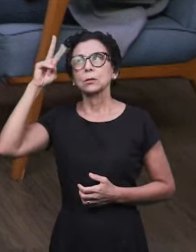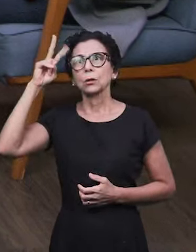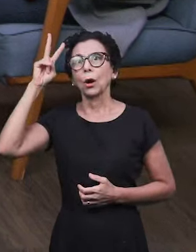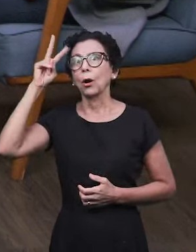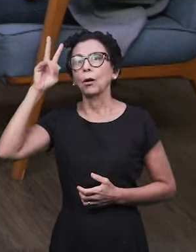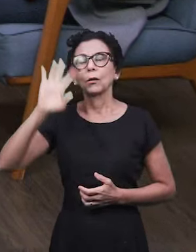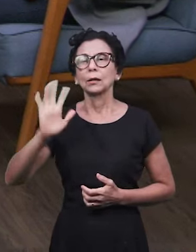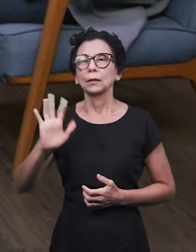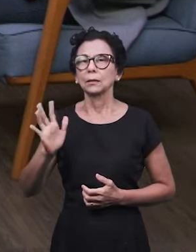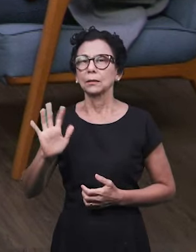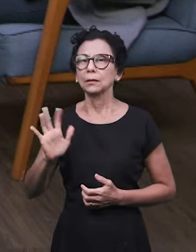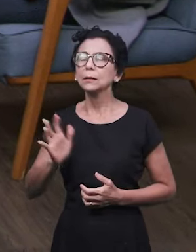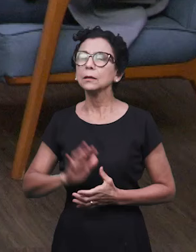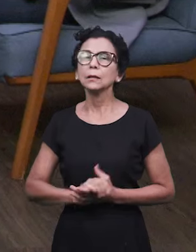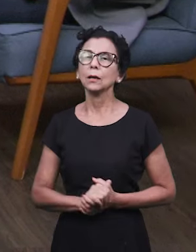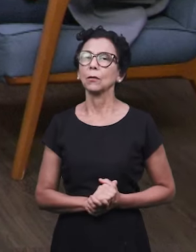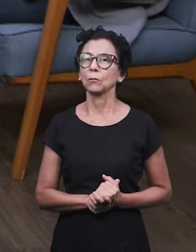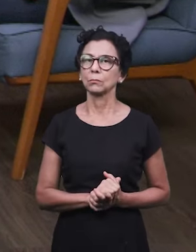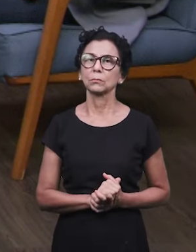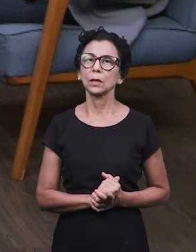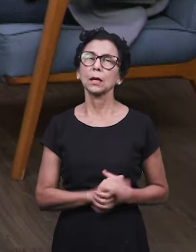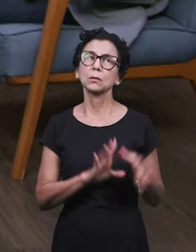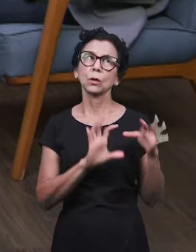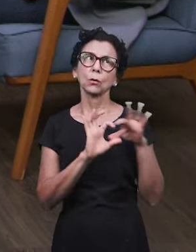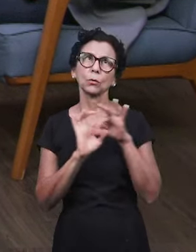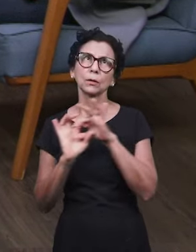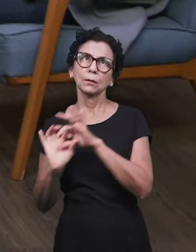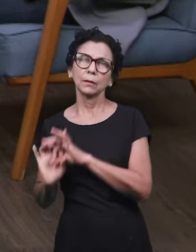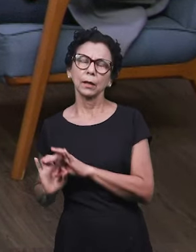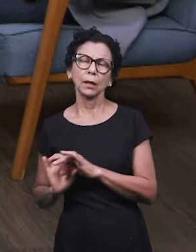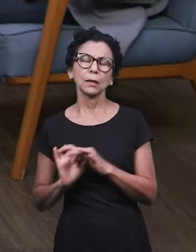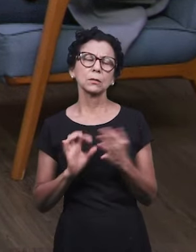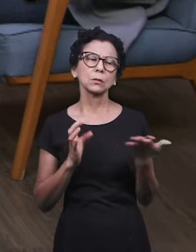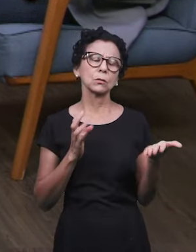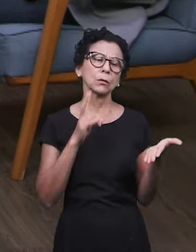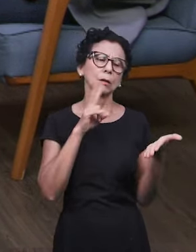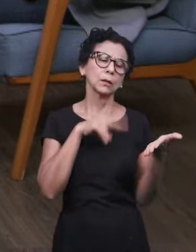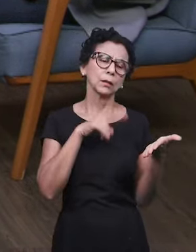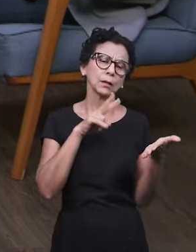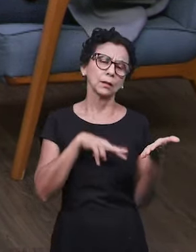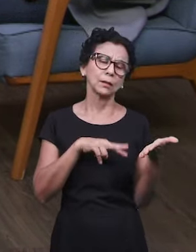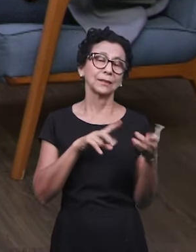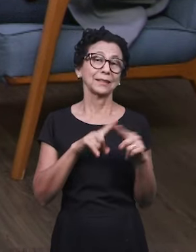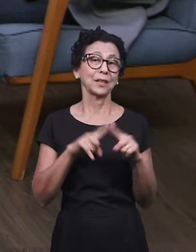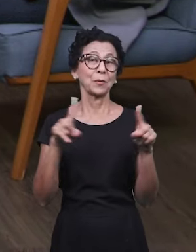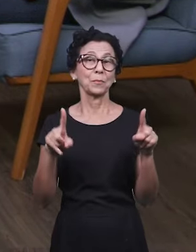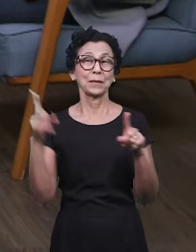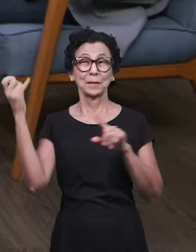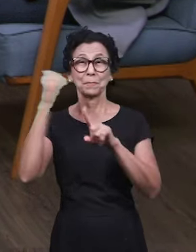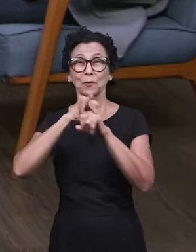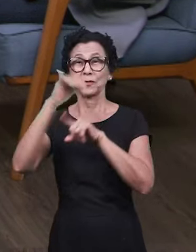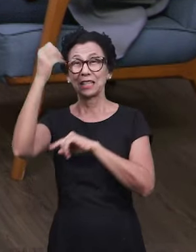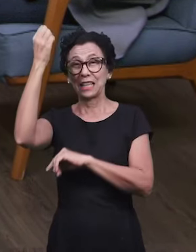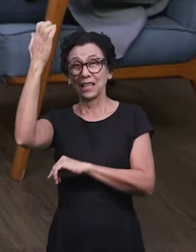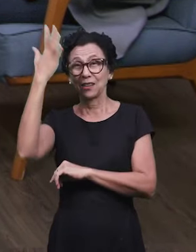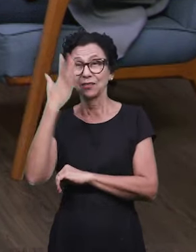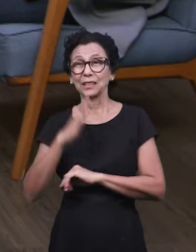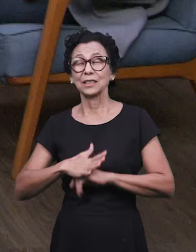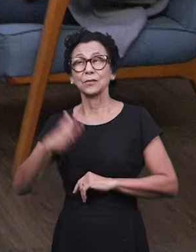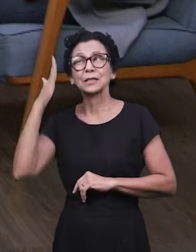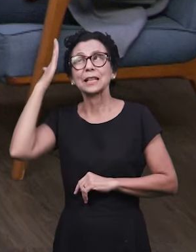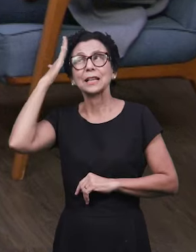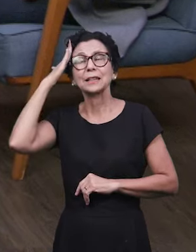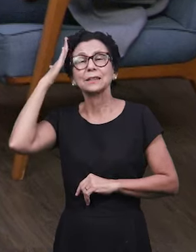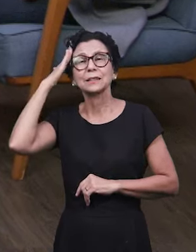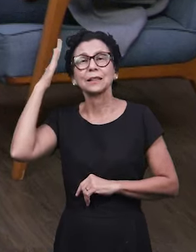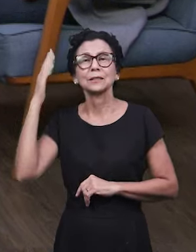a interpretação de texto. A profecia nos coloca diante da verdadeira glória de Deus, da